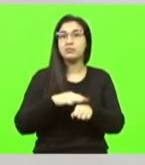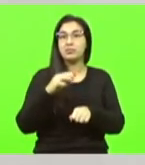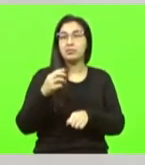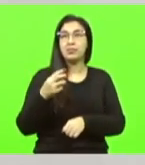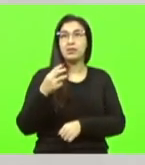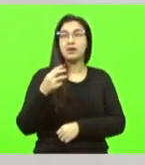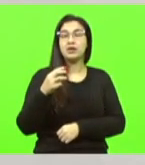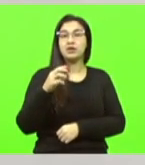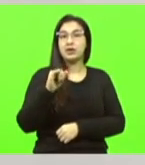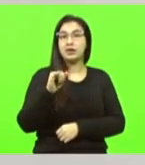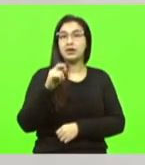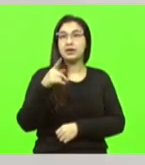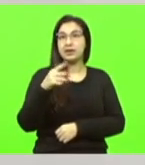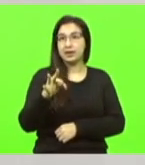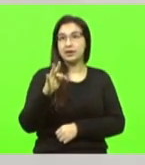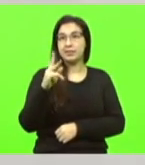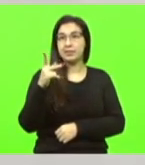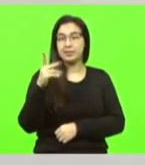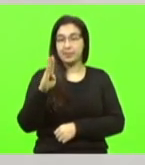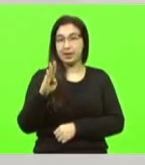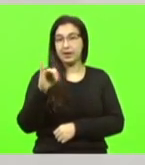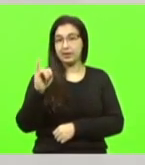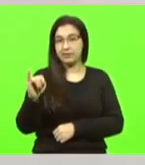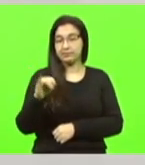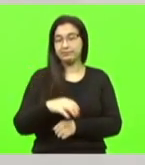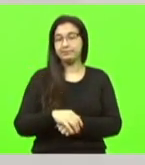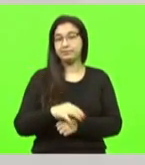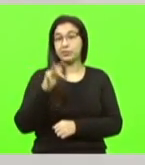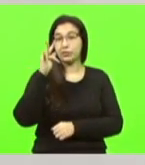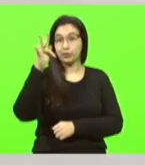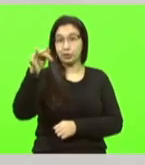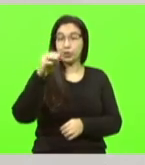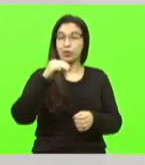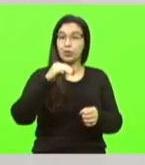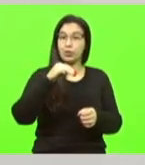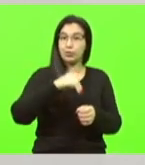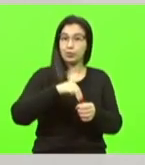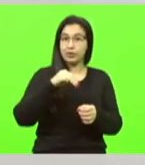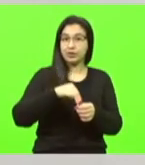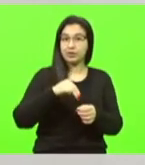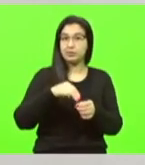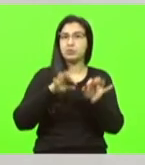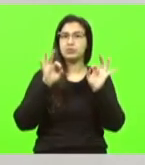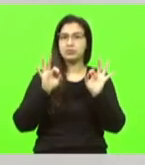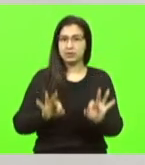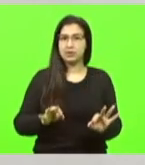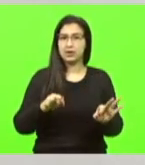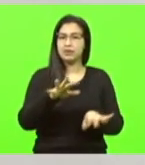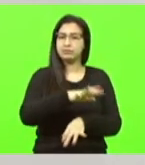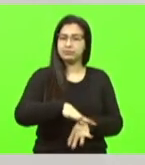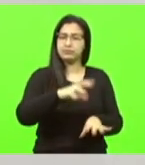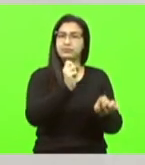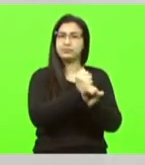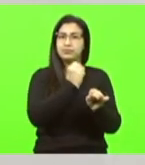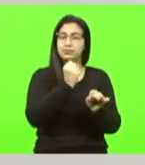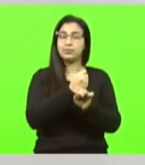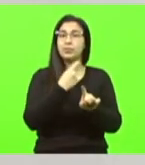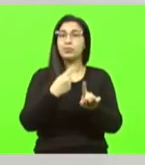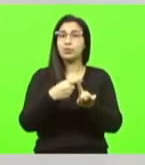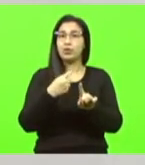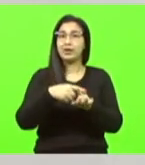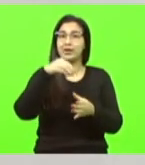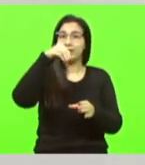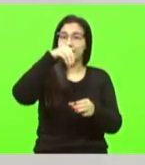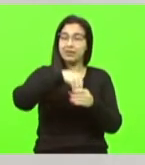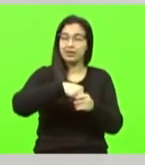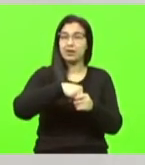ITBI. O futuro desse município certamente está no setor construtivo, pois encontra-se dentro da Prefeitura de Tijucas,